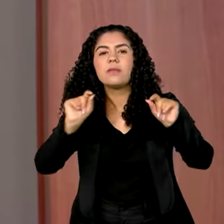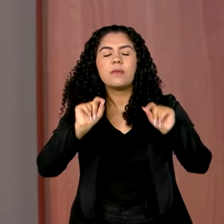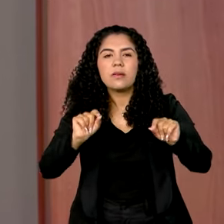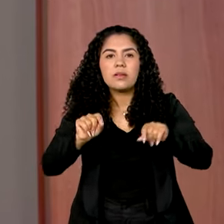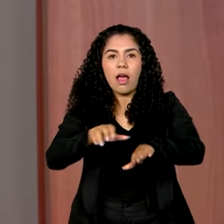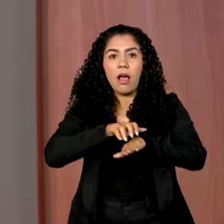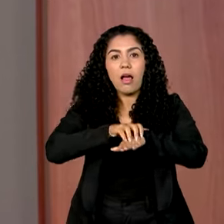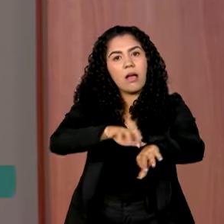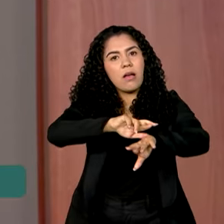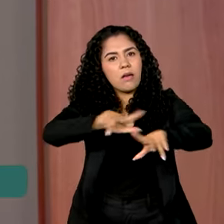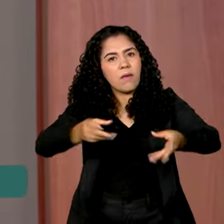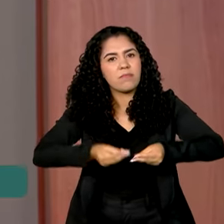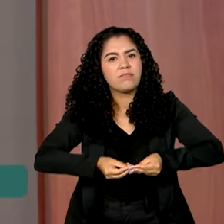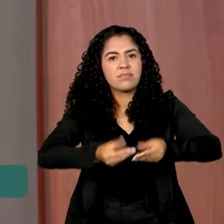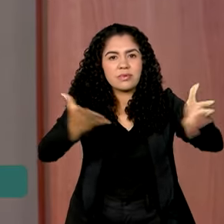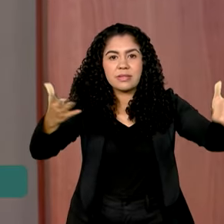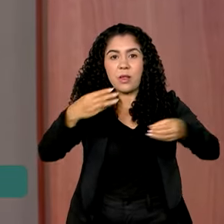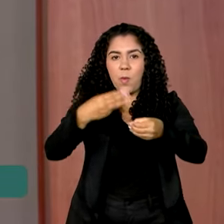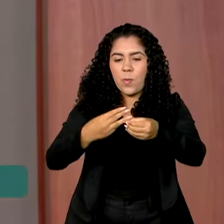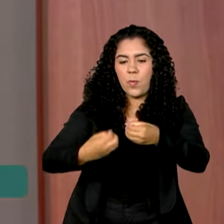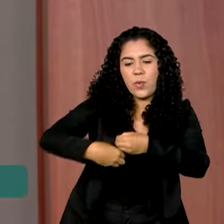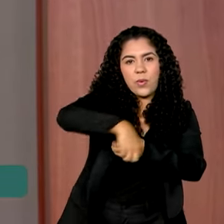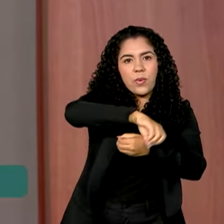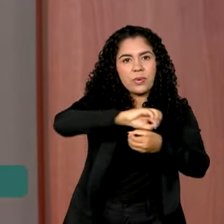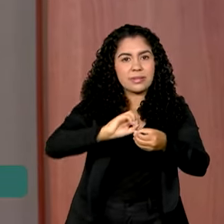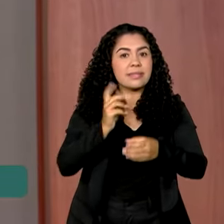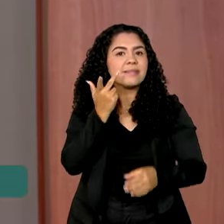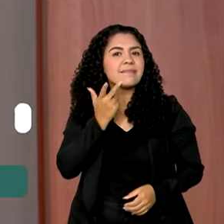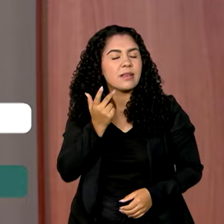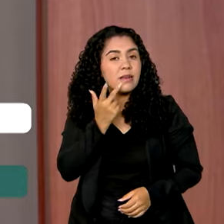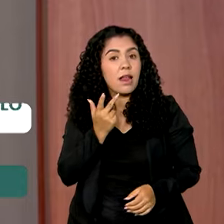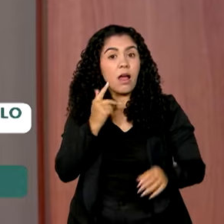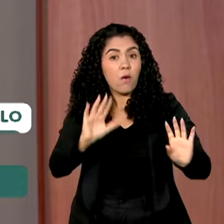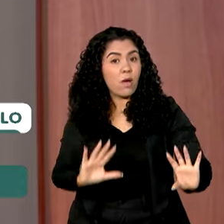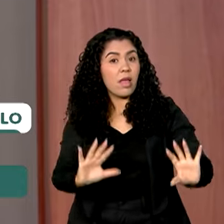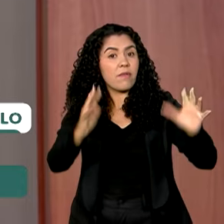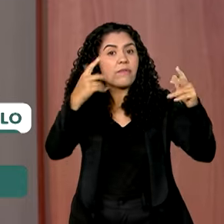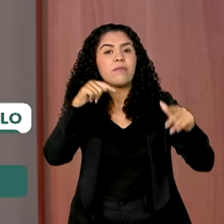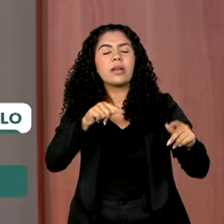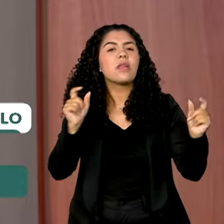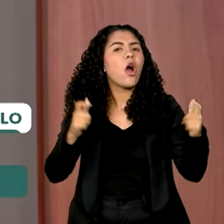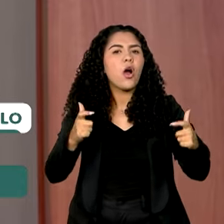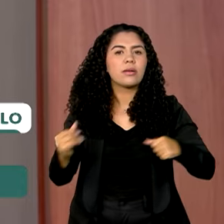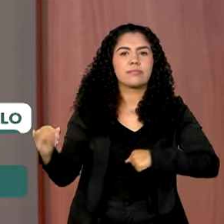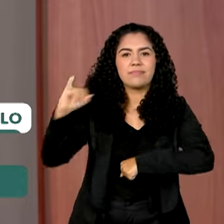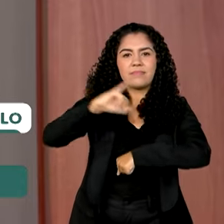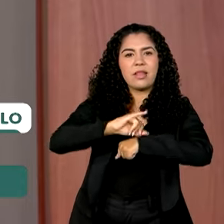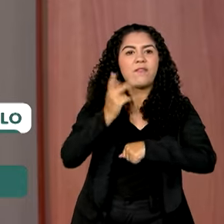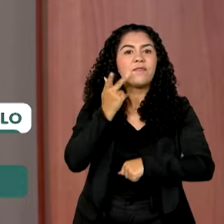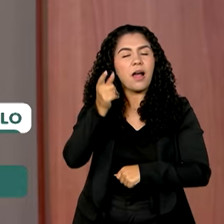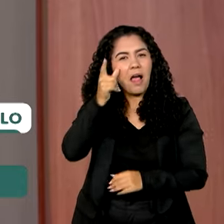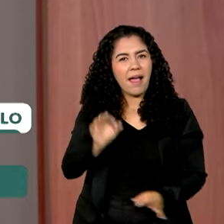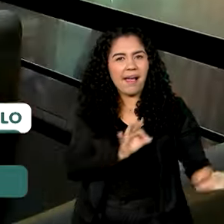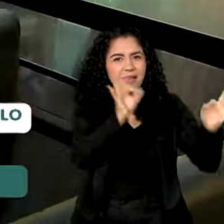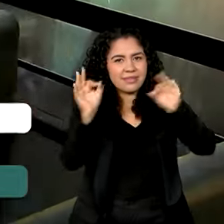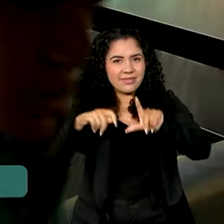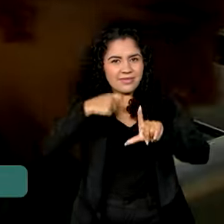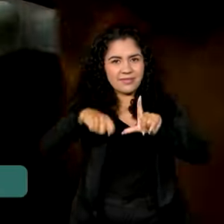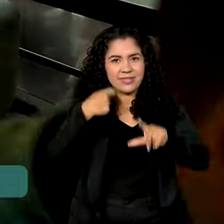estudantes de vários municípios cearenses. A cerimônia de entrega foi na capital, Fortaleza. Veja como foi.